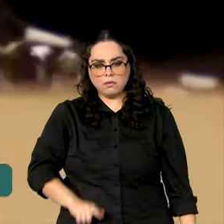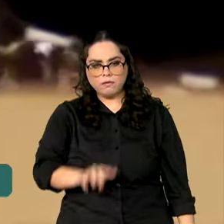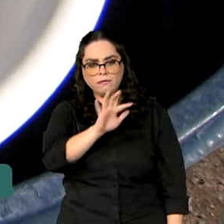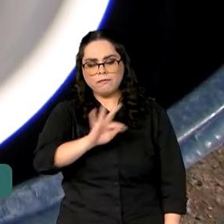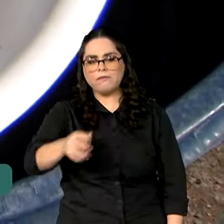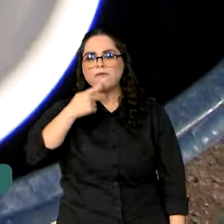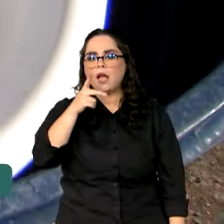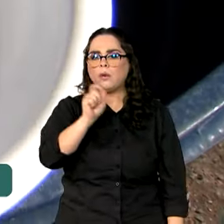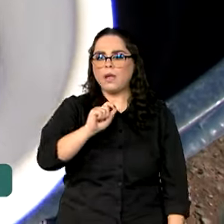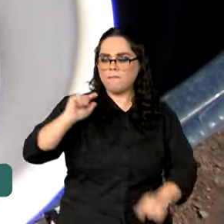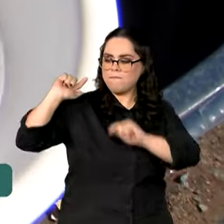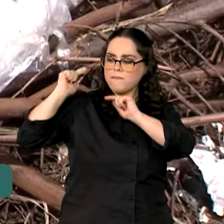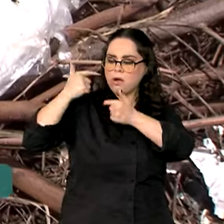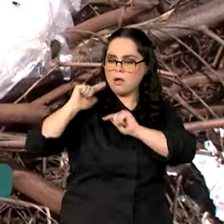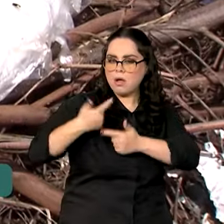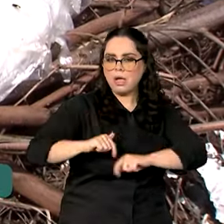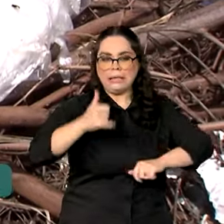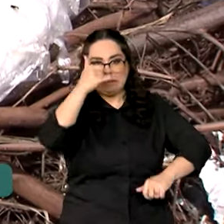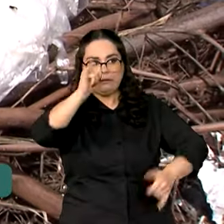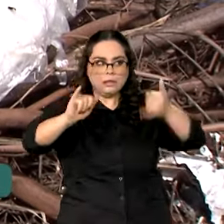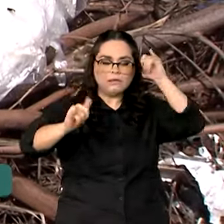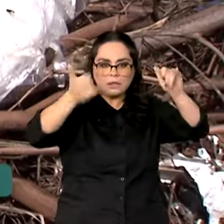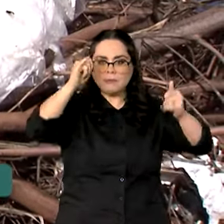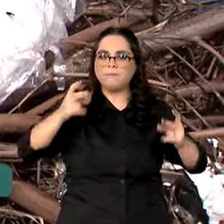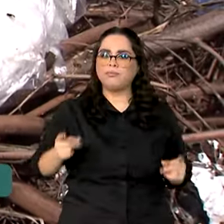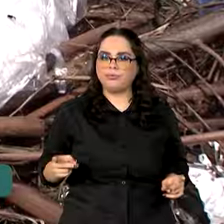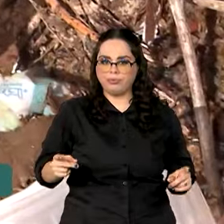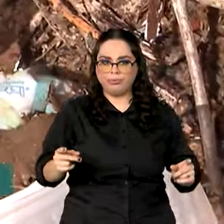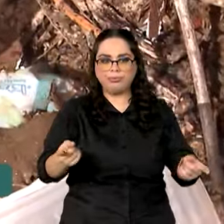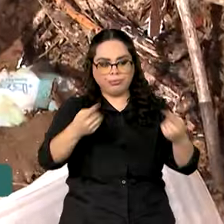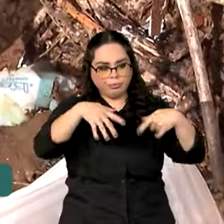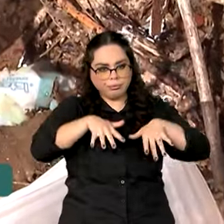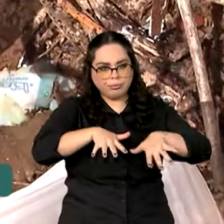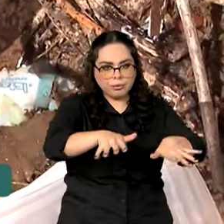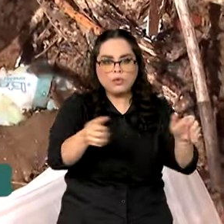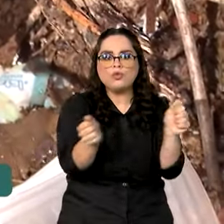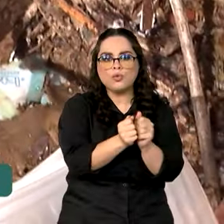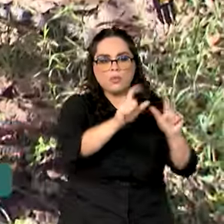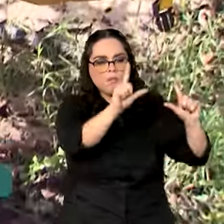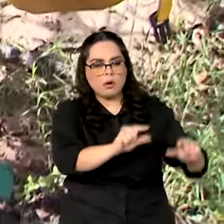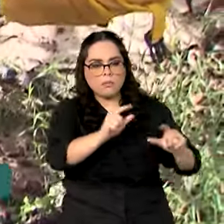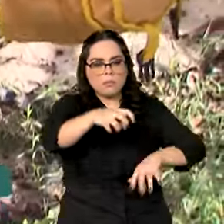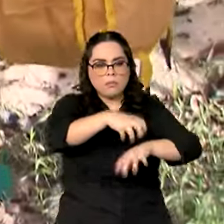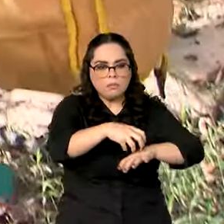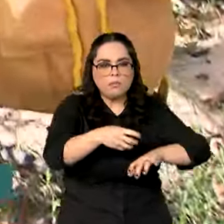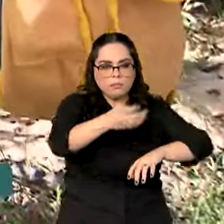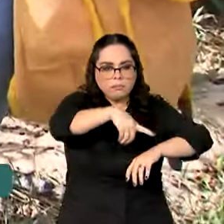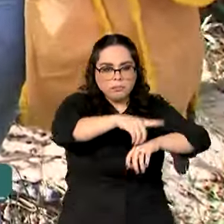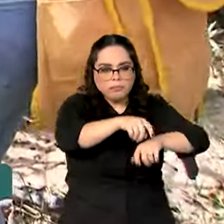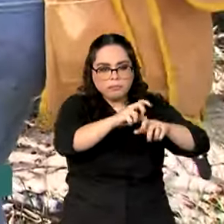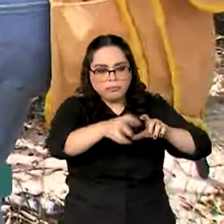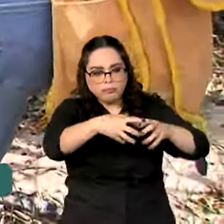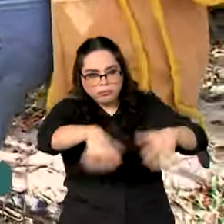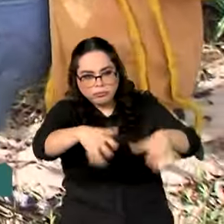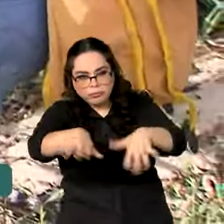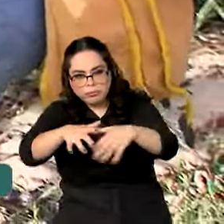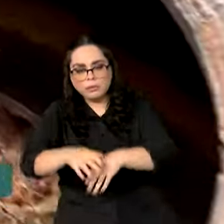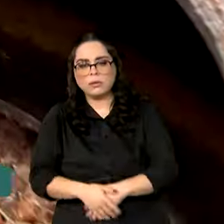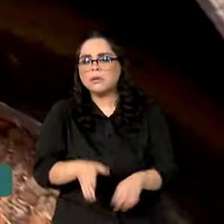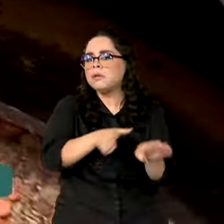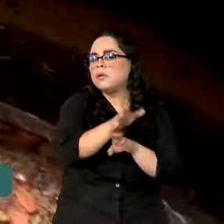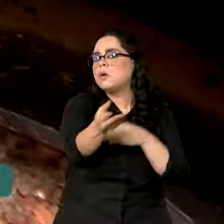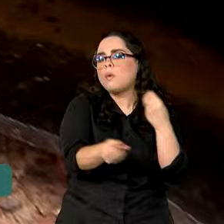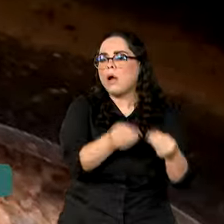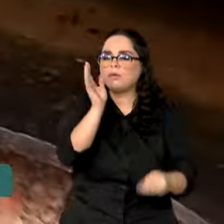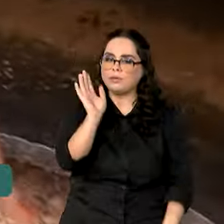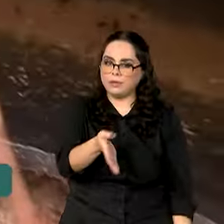formas tradicionais de prevenção precisam continuar com a eliminação dos focos. Para isso, as dicas são aquelas conhecidas.